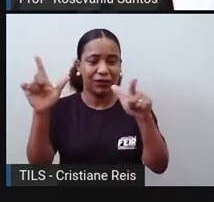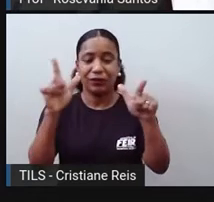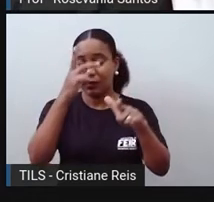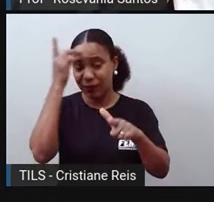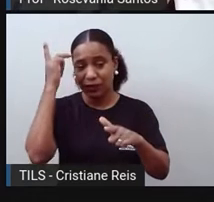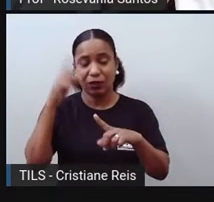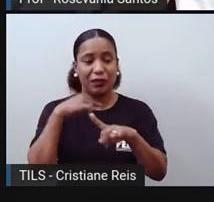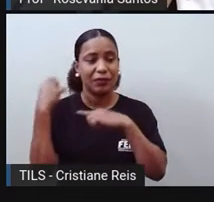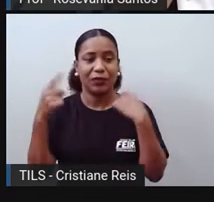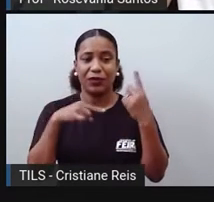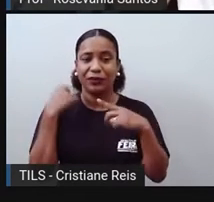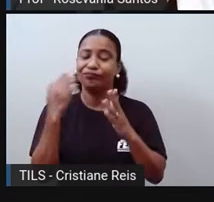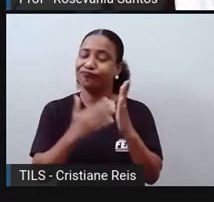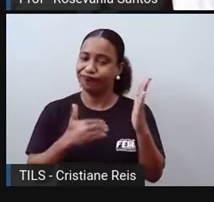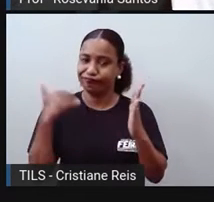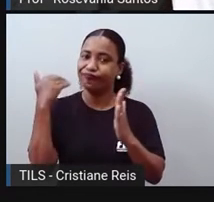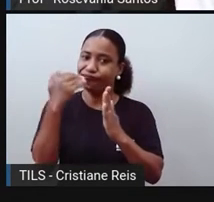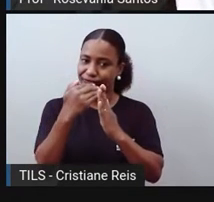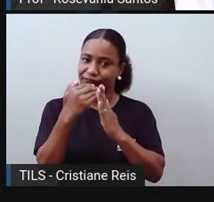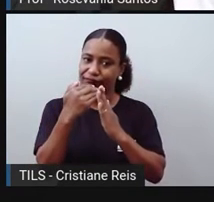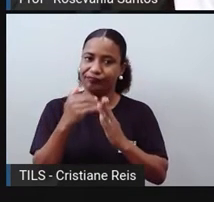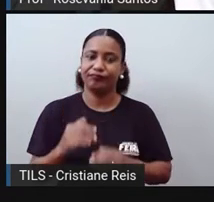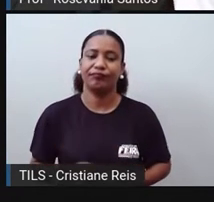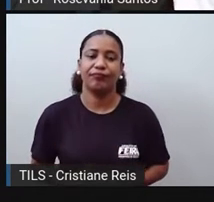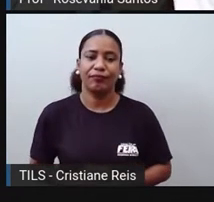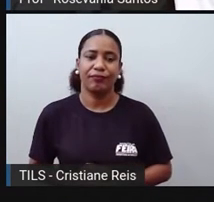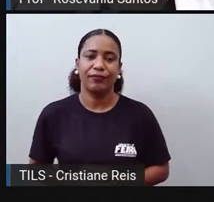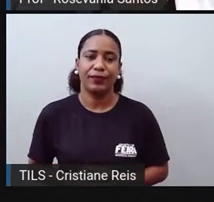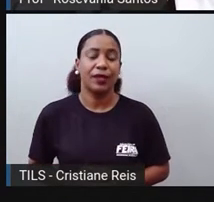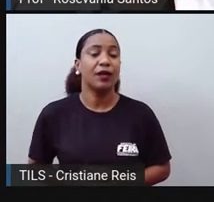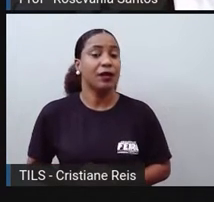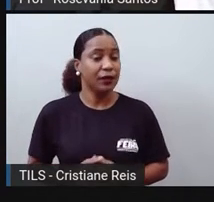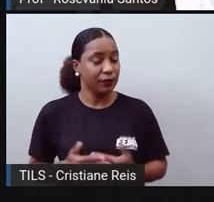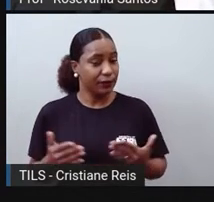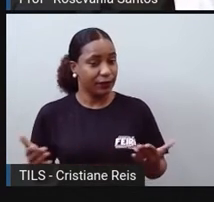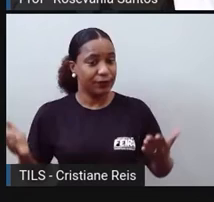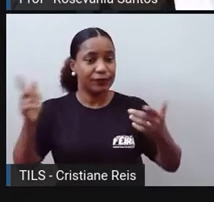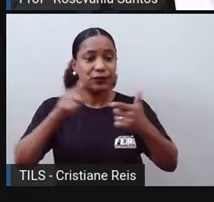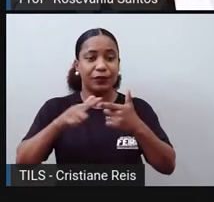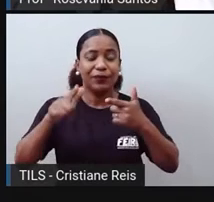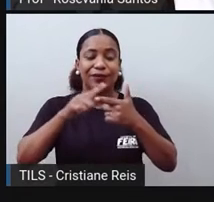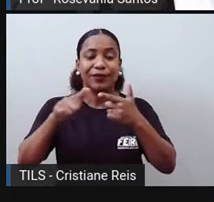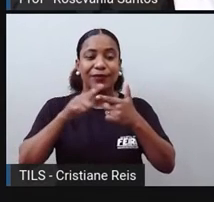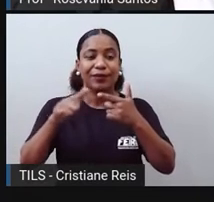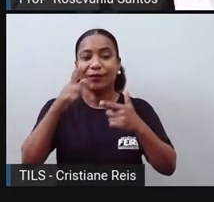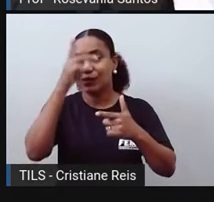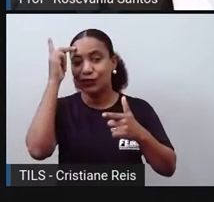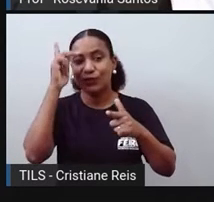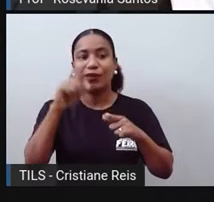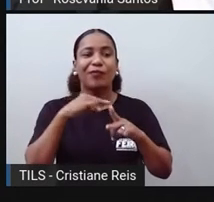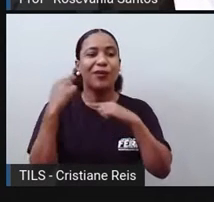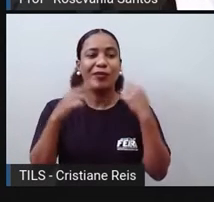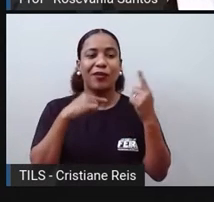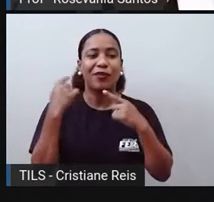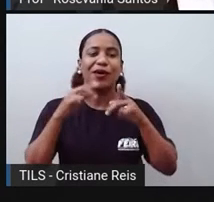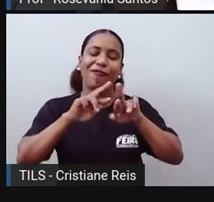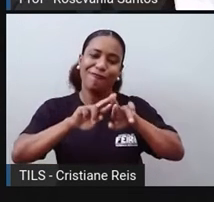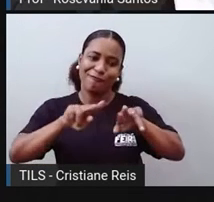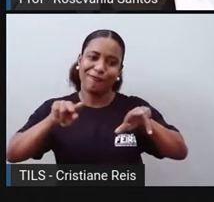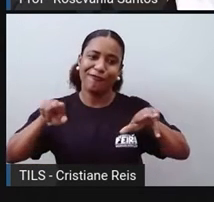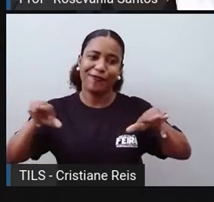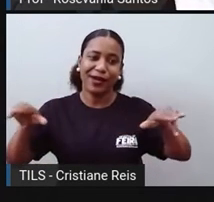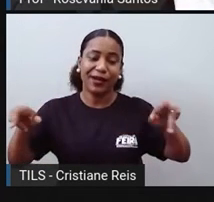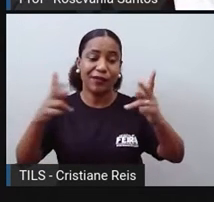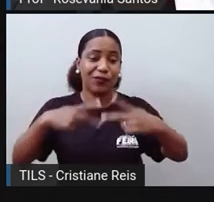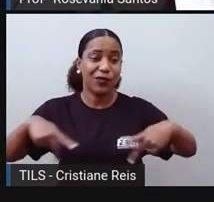a taxa de mortalidade, né? Então, são várias causas que fazem com que a população aumente, mas a